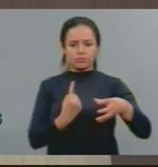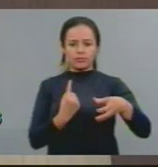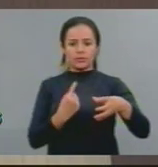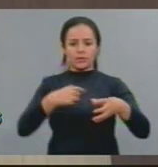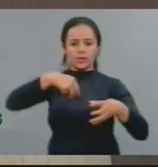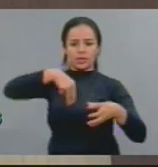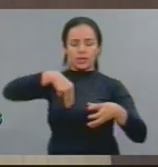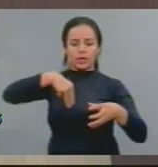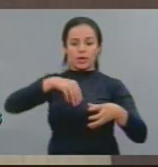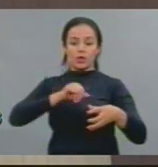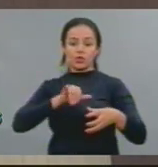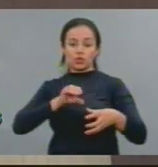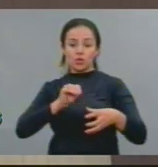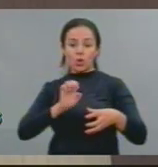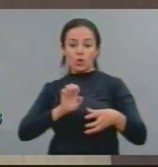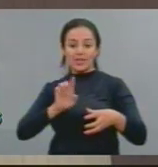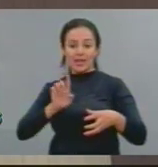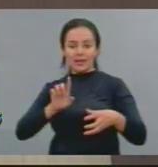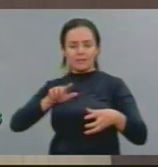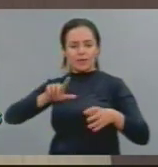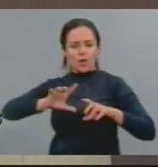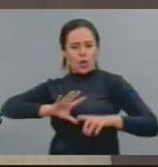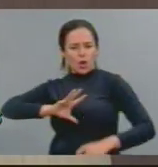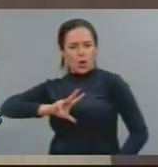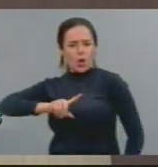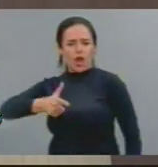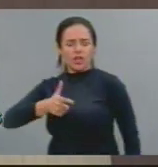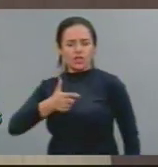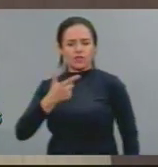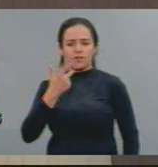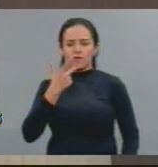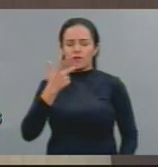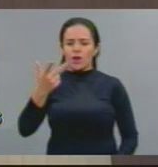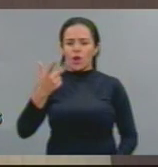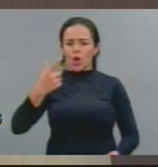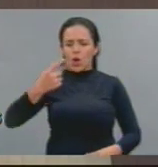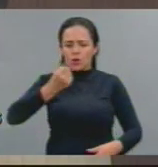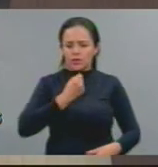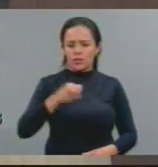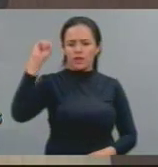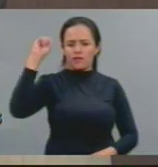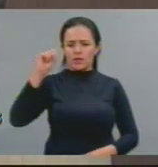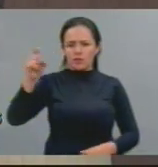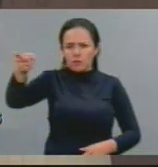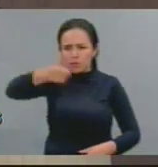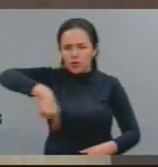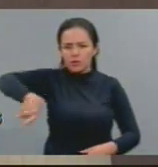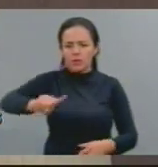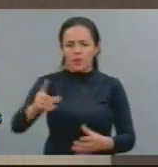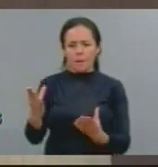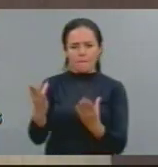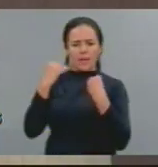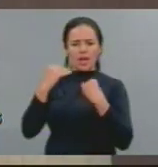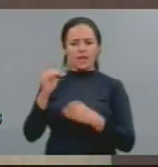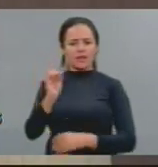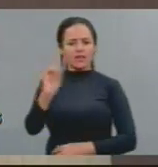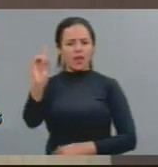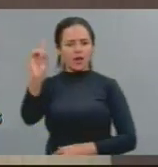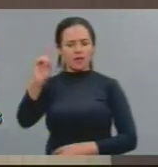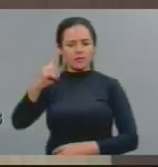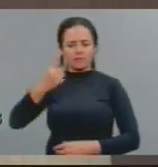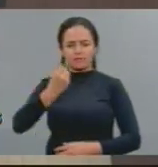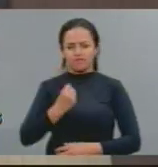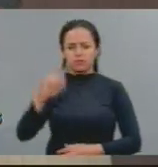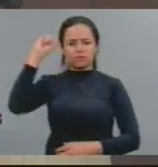tomar a nossa terra e não vão contaminar a nossa água e nossa gente. Ele conseguiu